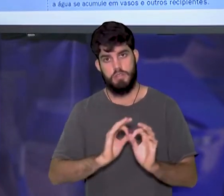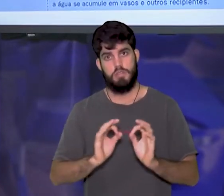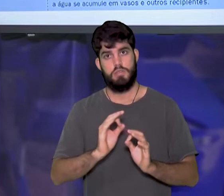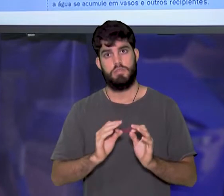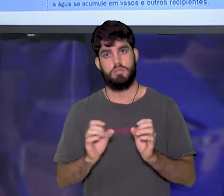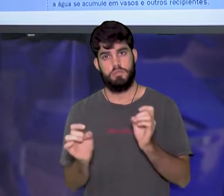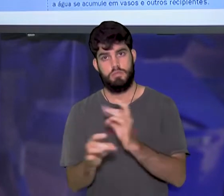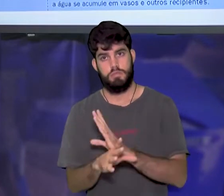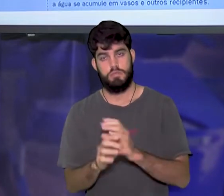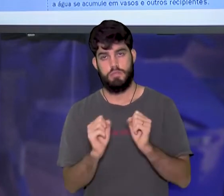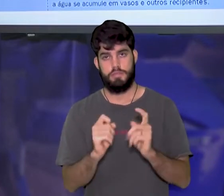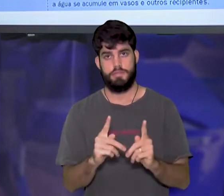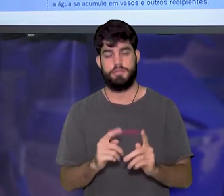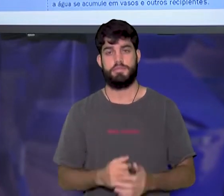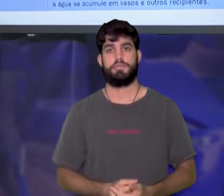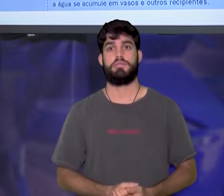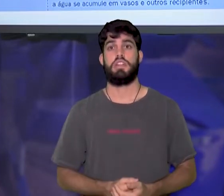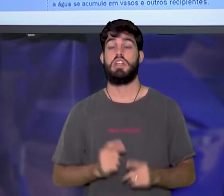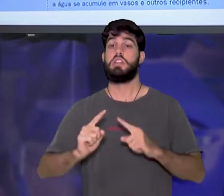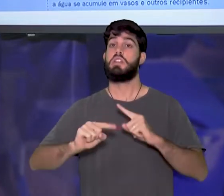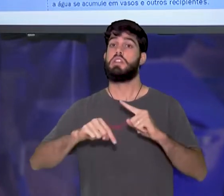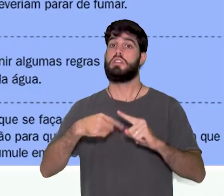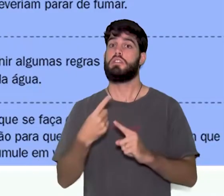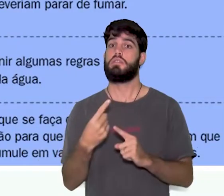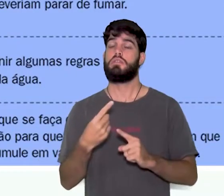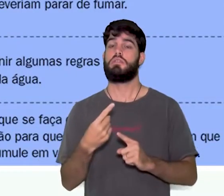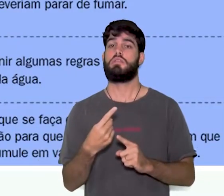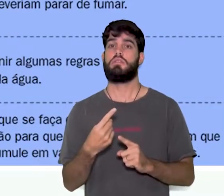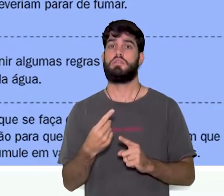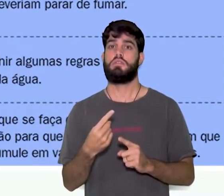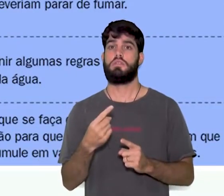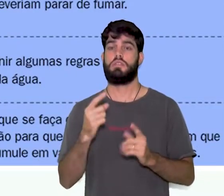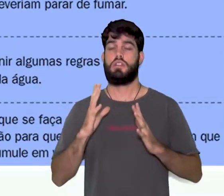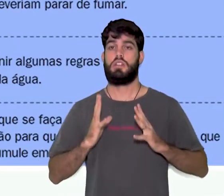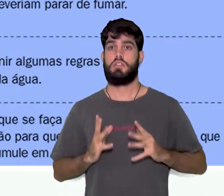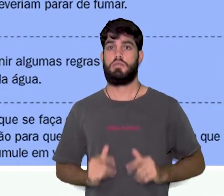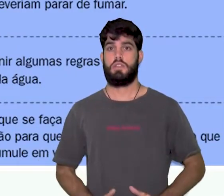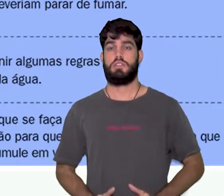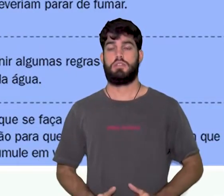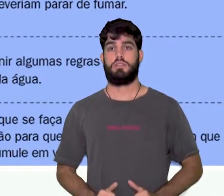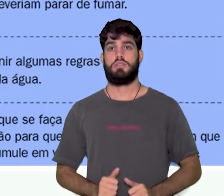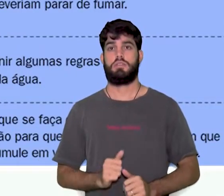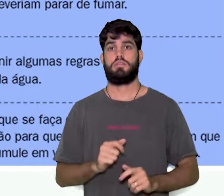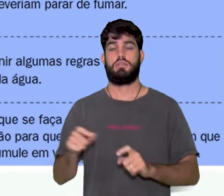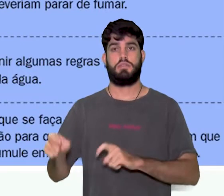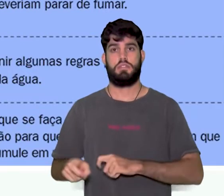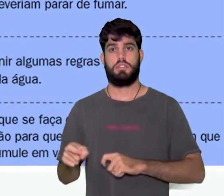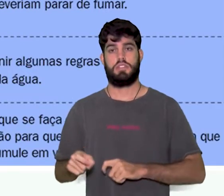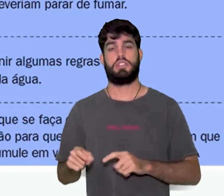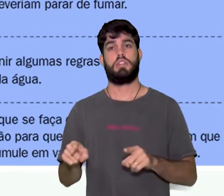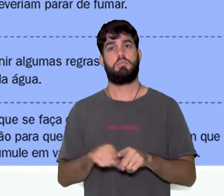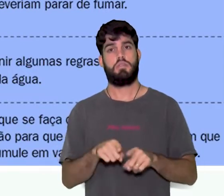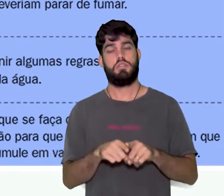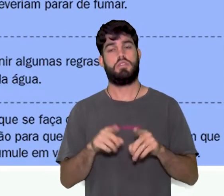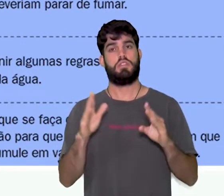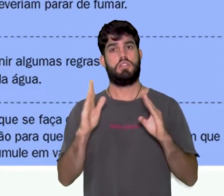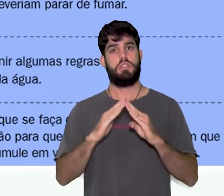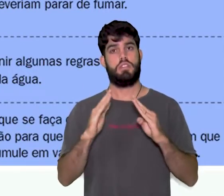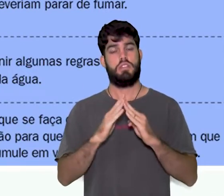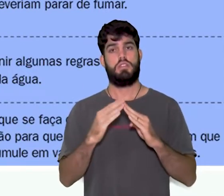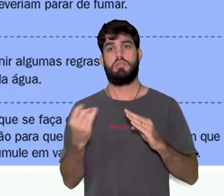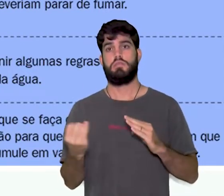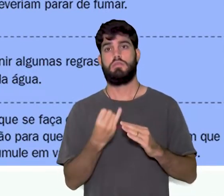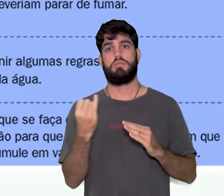conclusão. Depois diz, a limpeza de terreno e casas é necessária para